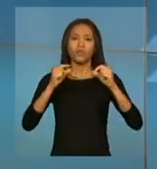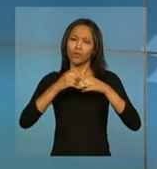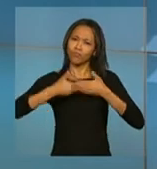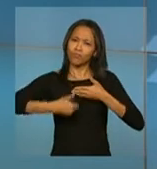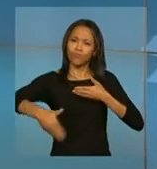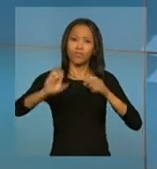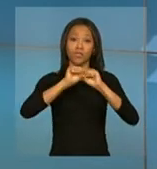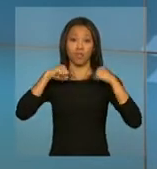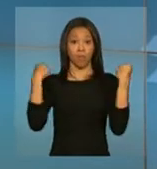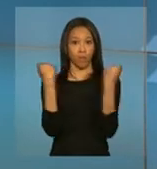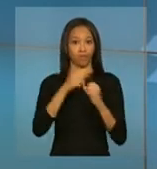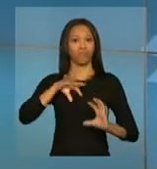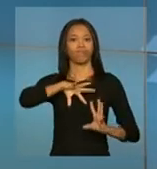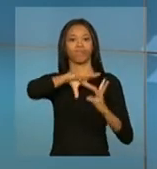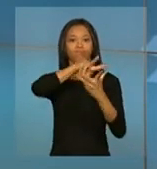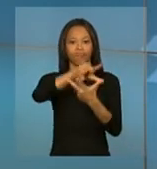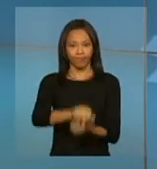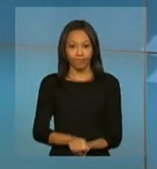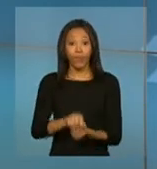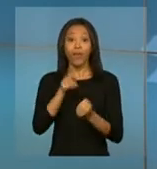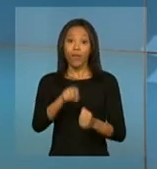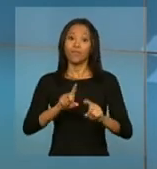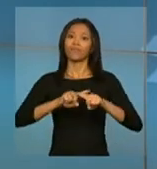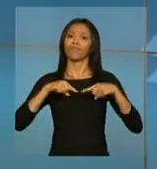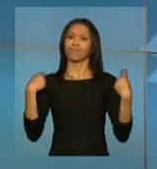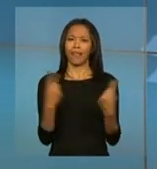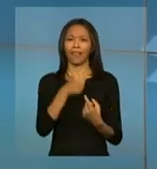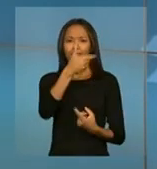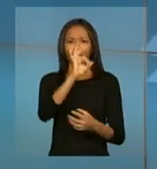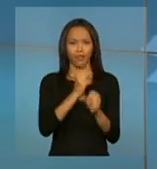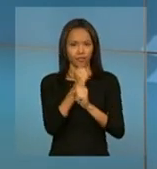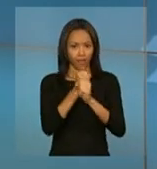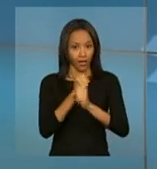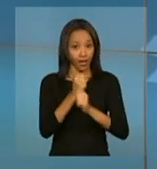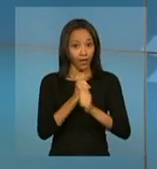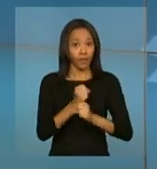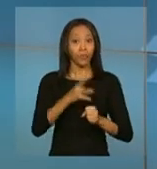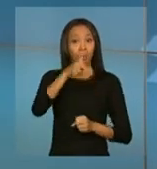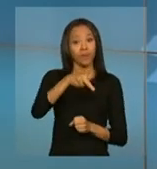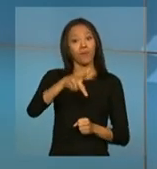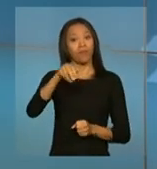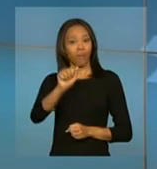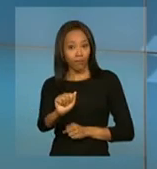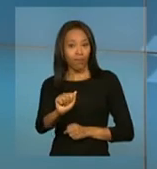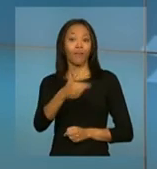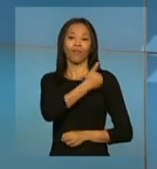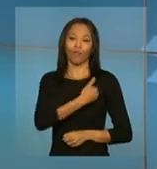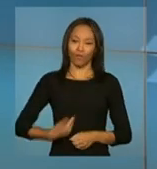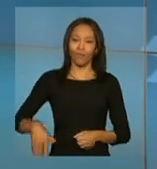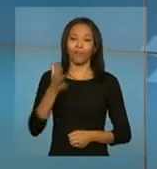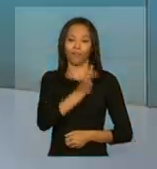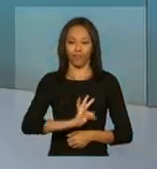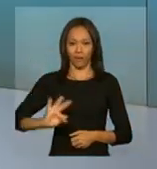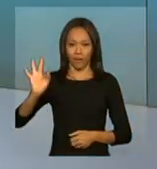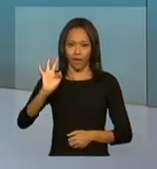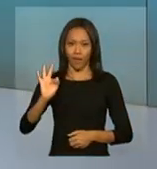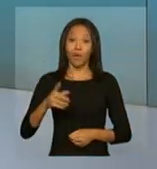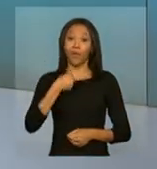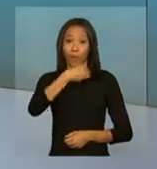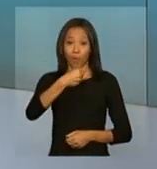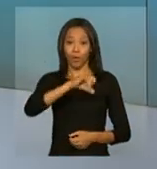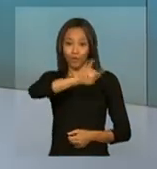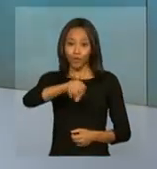um seminário internacional. O evento comemora os 10 anos do programa de aquisição de alimentos do governo federal. E o